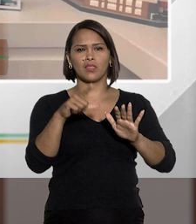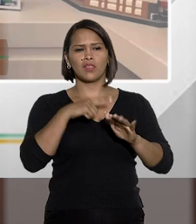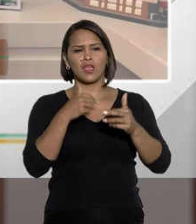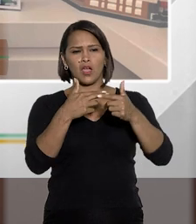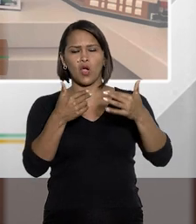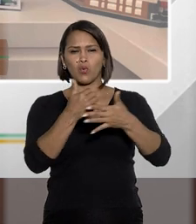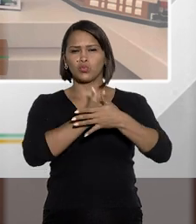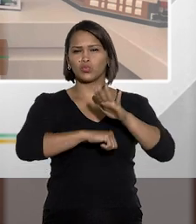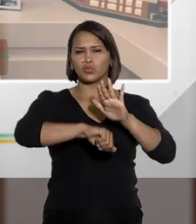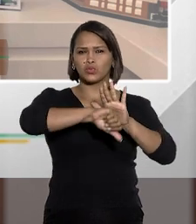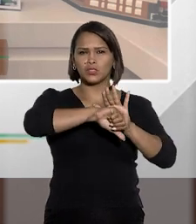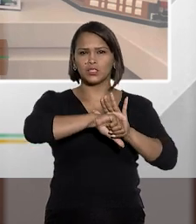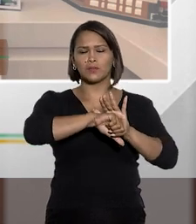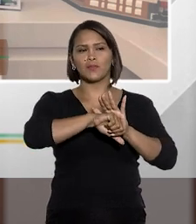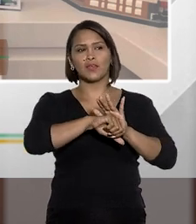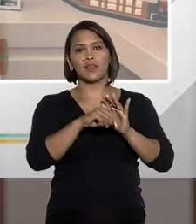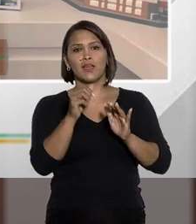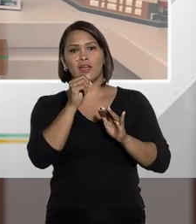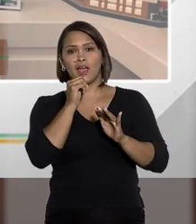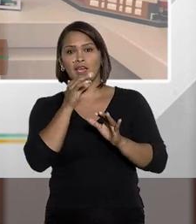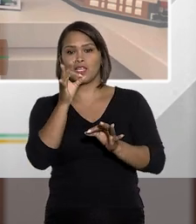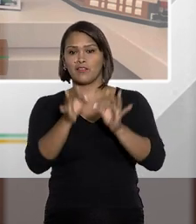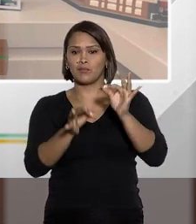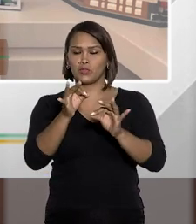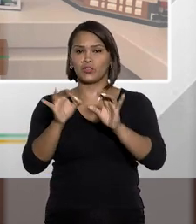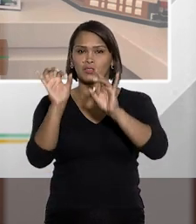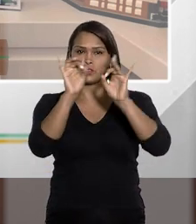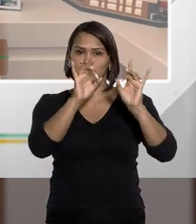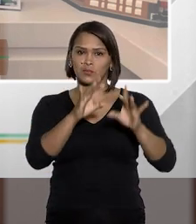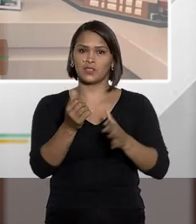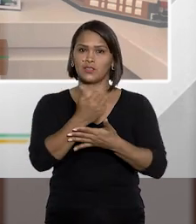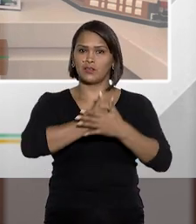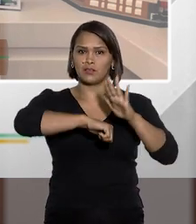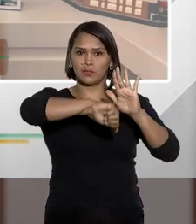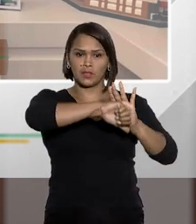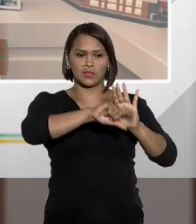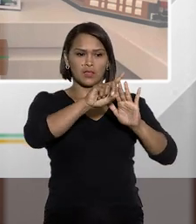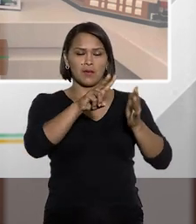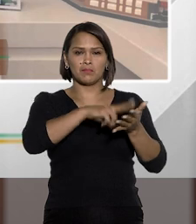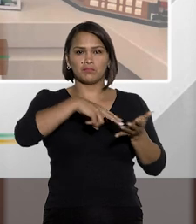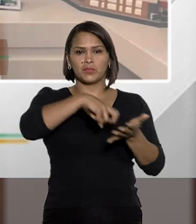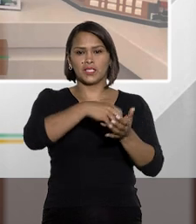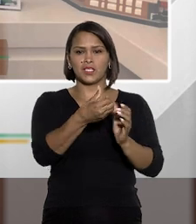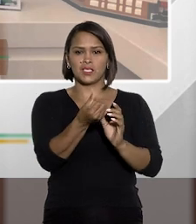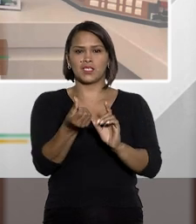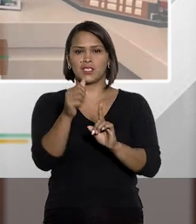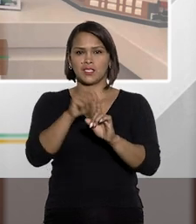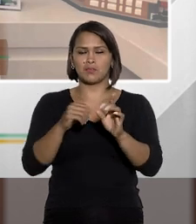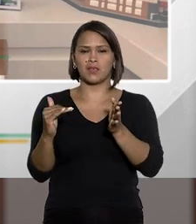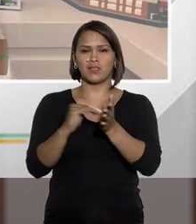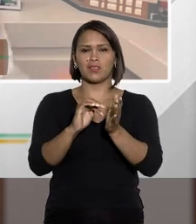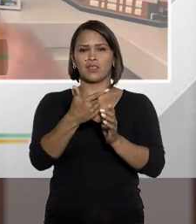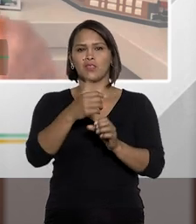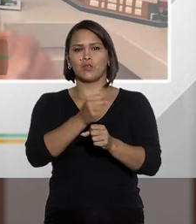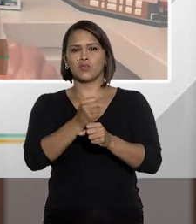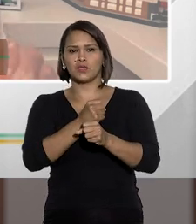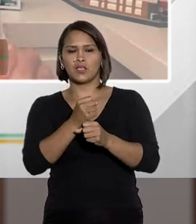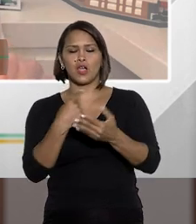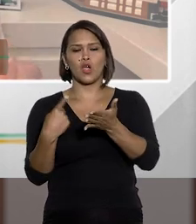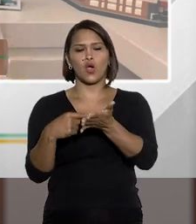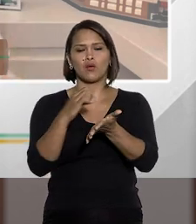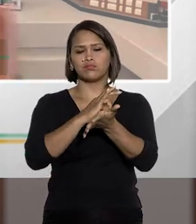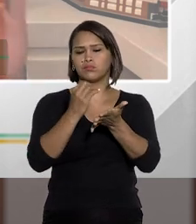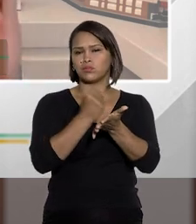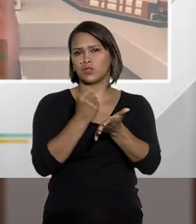você tem alguns crimes que ainda vão para os juizados especiais criminais, pena de seis meses a dois anos, então eu faço um